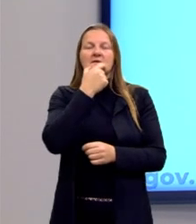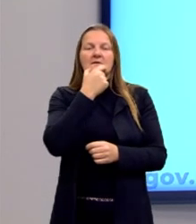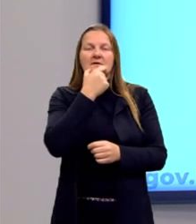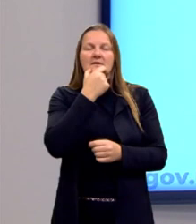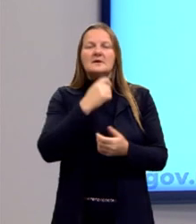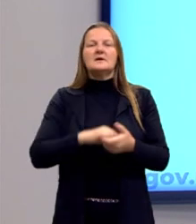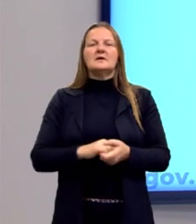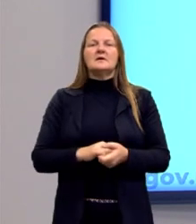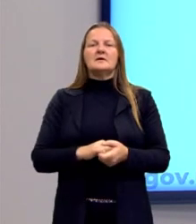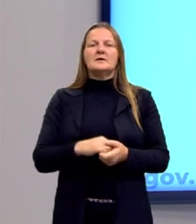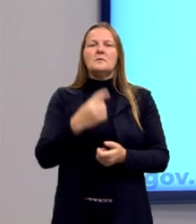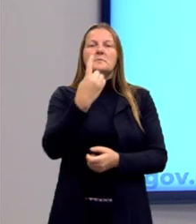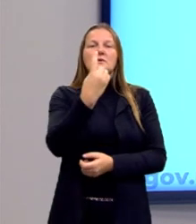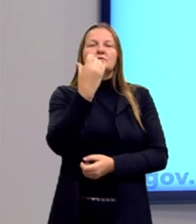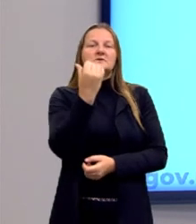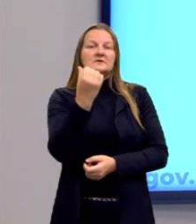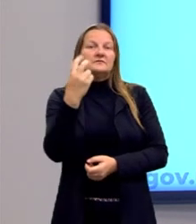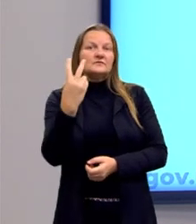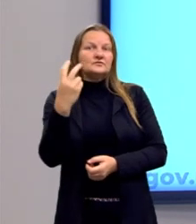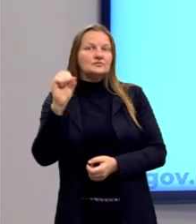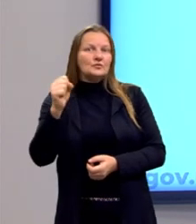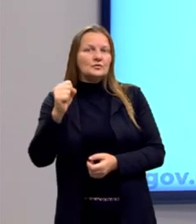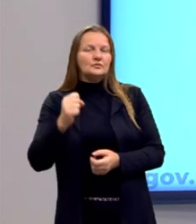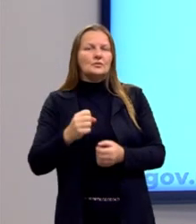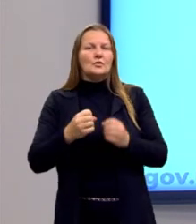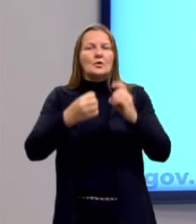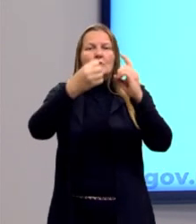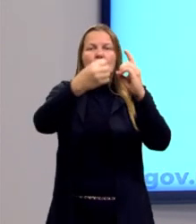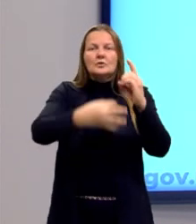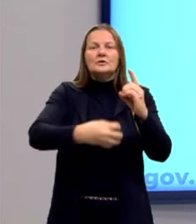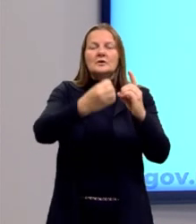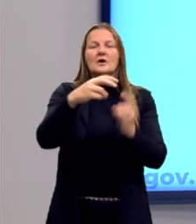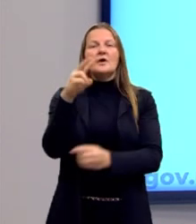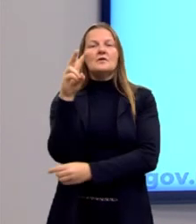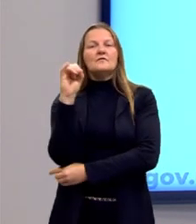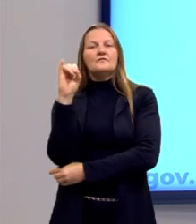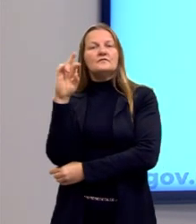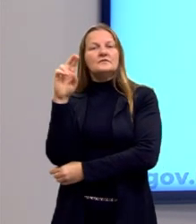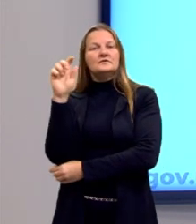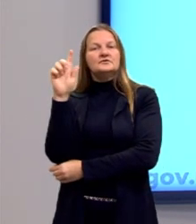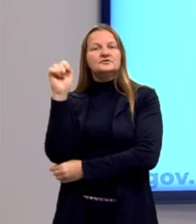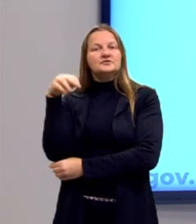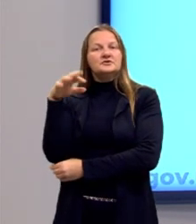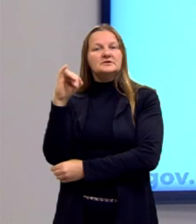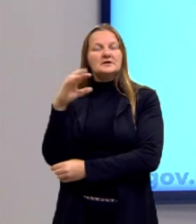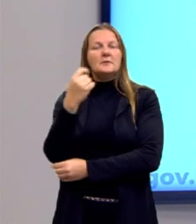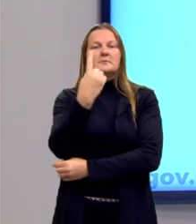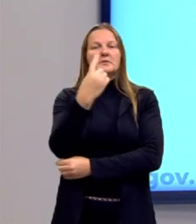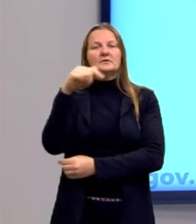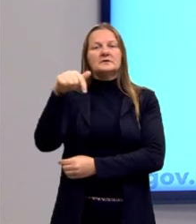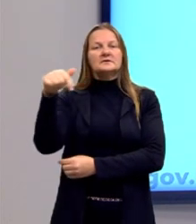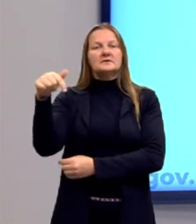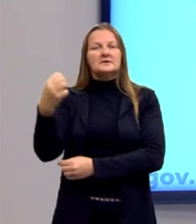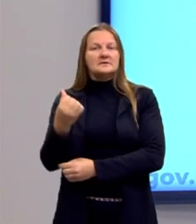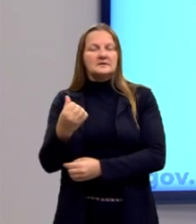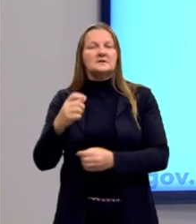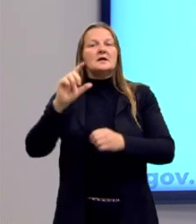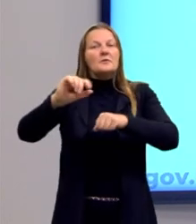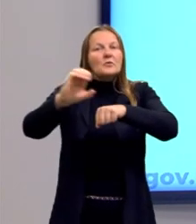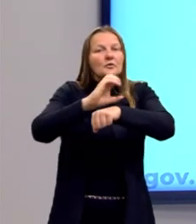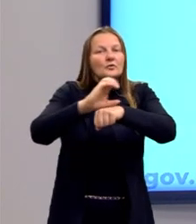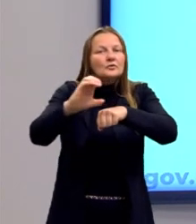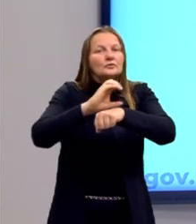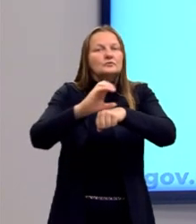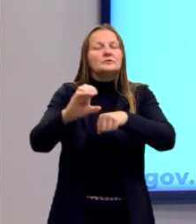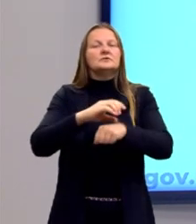de 1628, a Declaração da Virgínia em 1776, depois da Constituição de